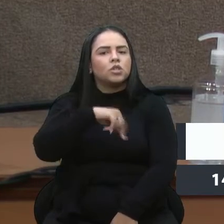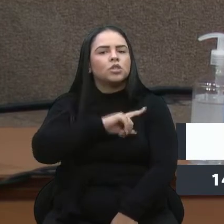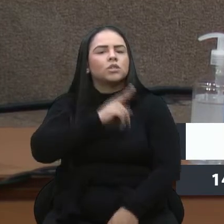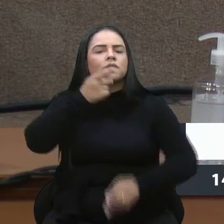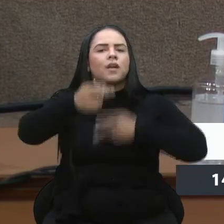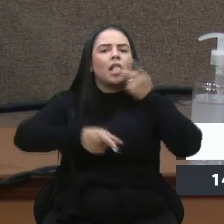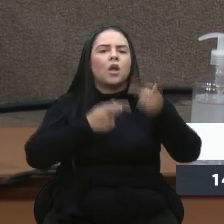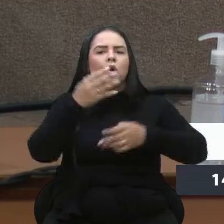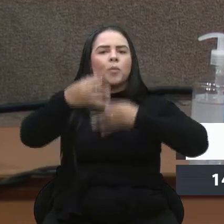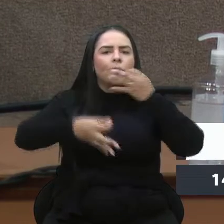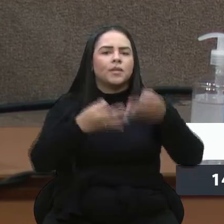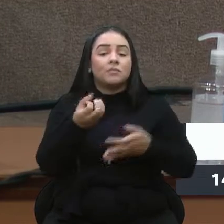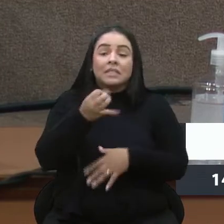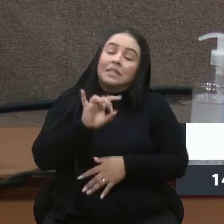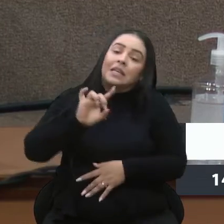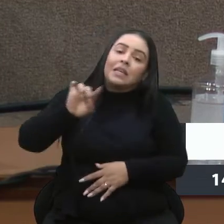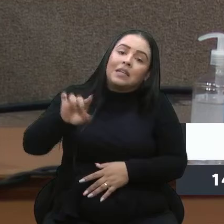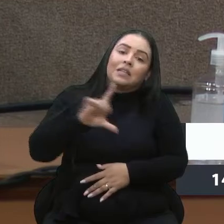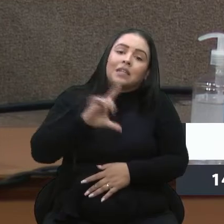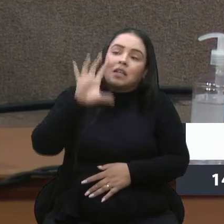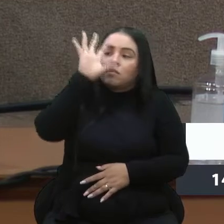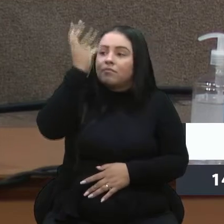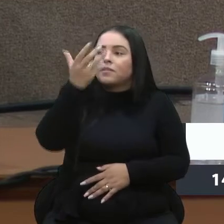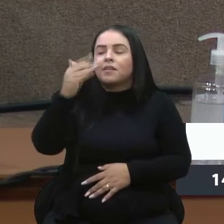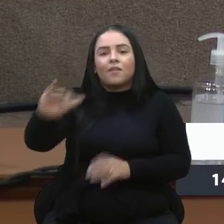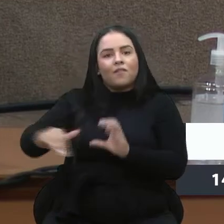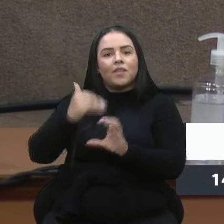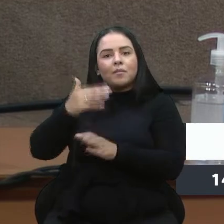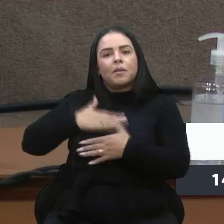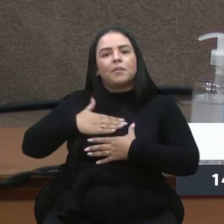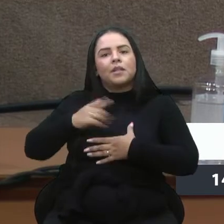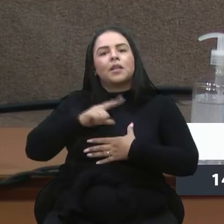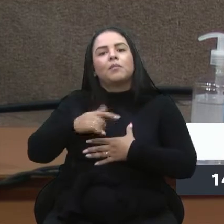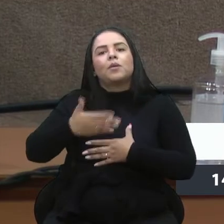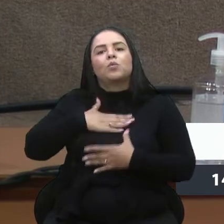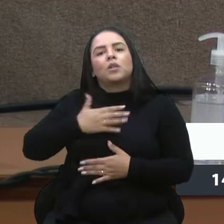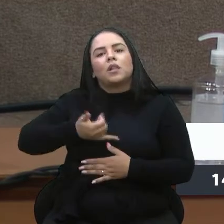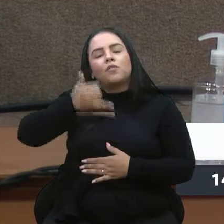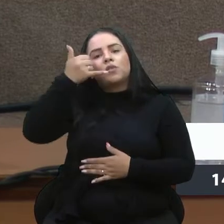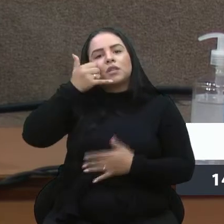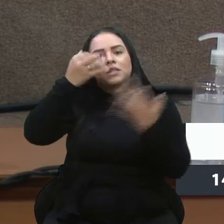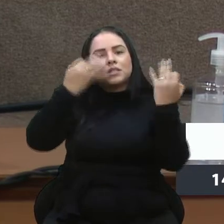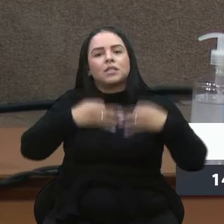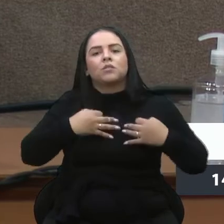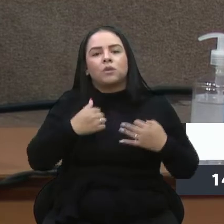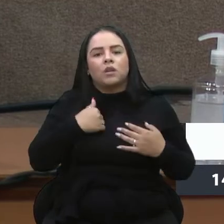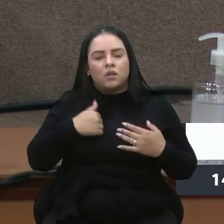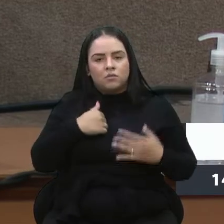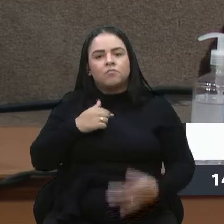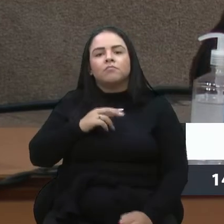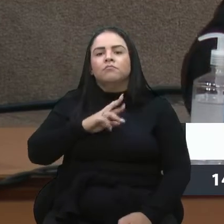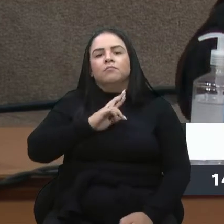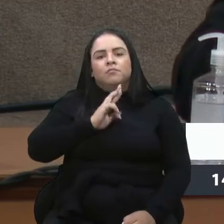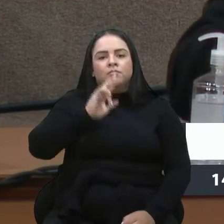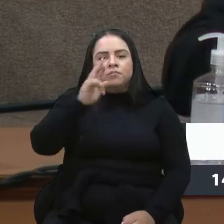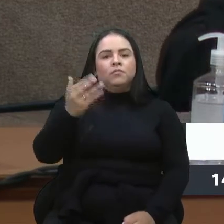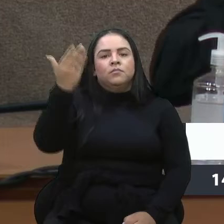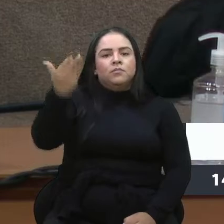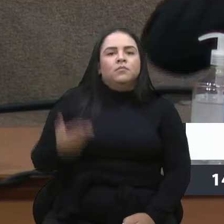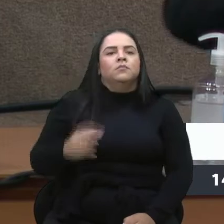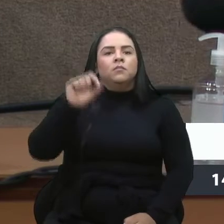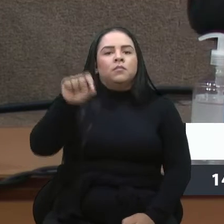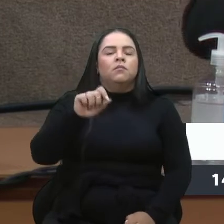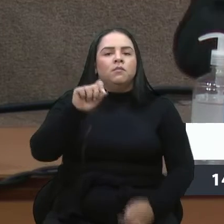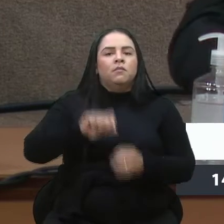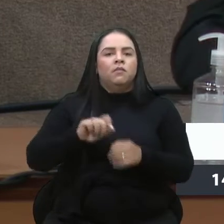sugestão. Se ele tem a solução, que me envie, ele tem o meu celular, que me envie, que pode ter certeza que no mesmo minuto eu vou estar procedendo com o que tem que fazer. Obrigado.